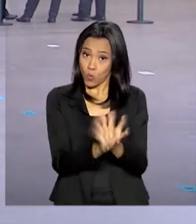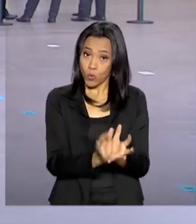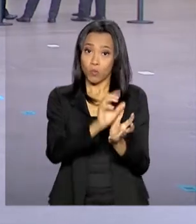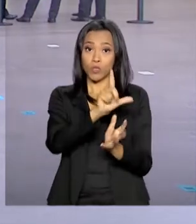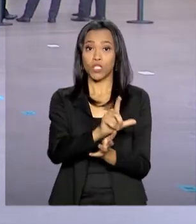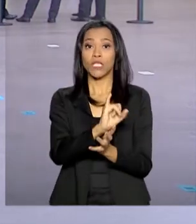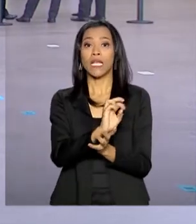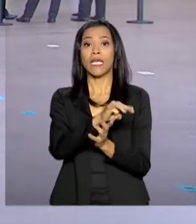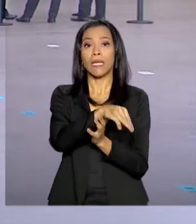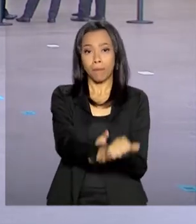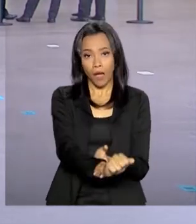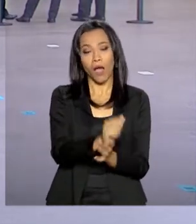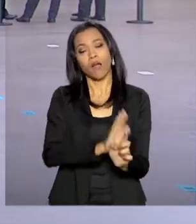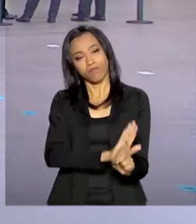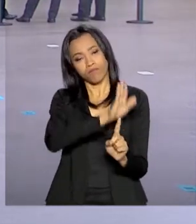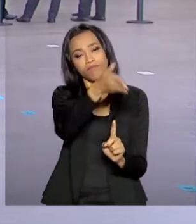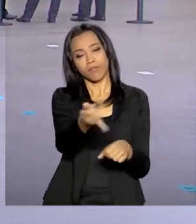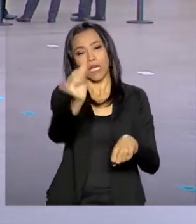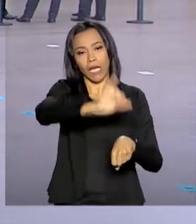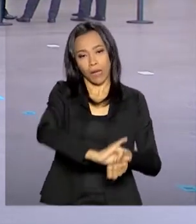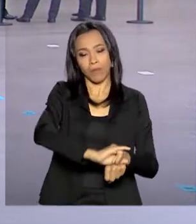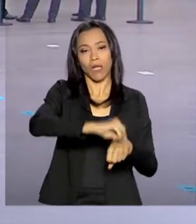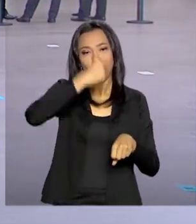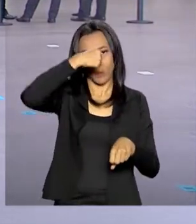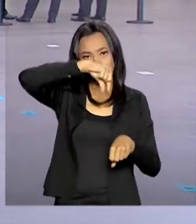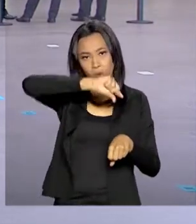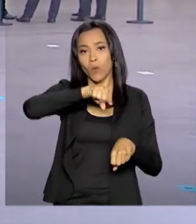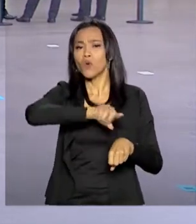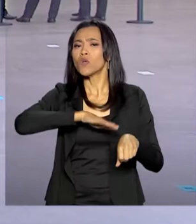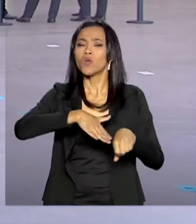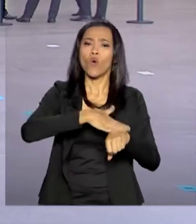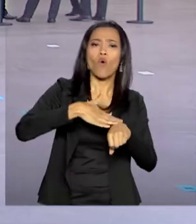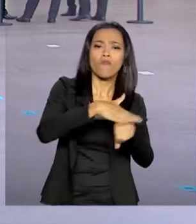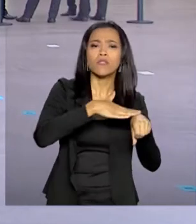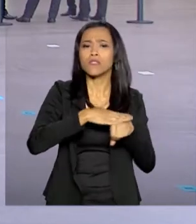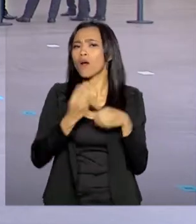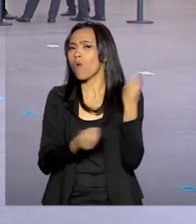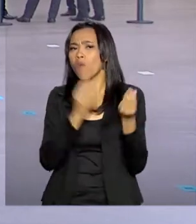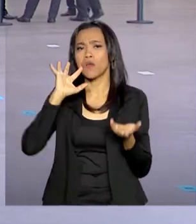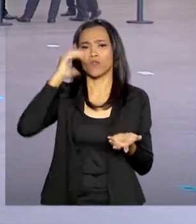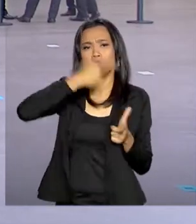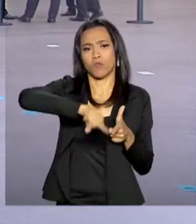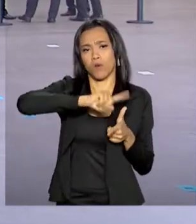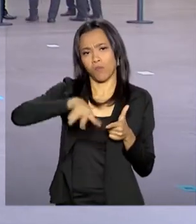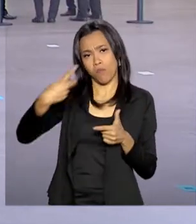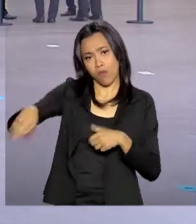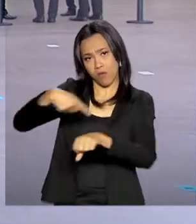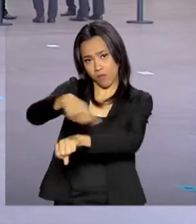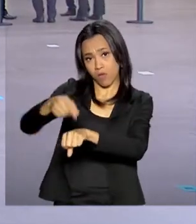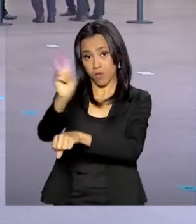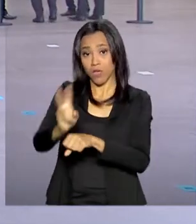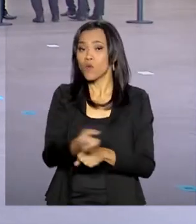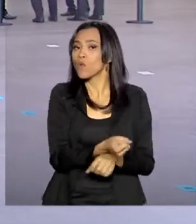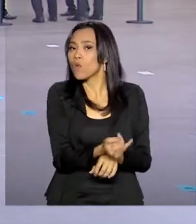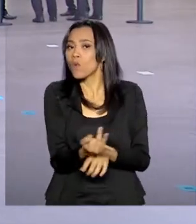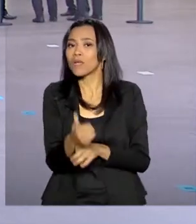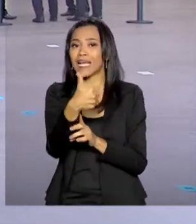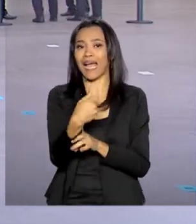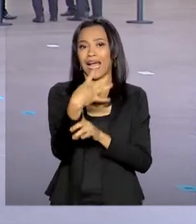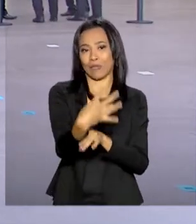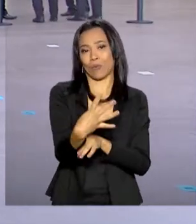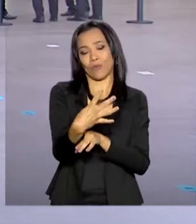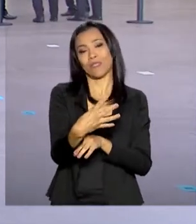reúne hoje, lá em Lima, na capital do Peru, para discutir uma solução para essa crise na Venezuela. São 14 países da América